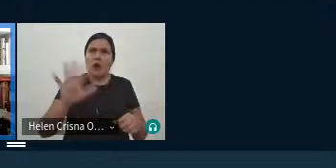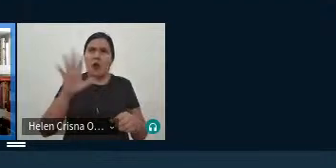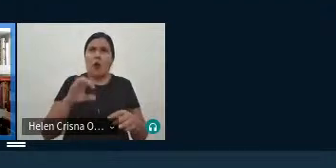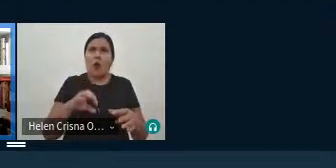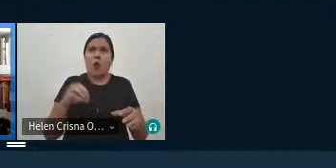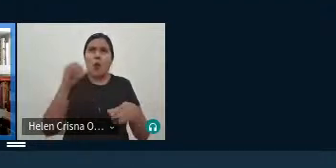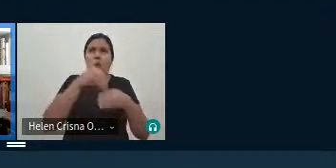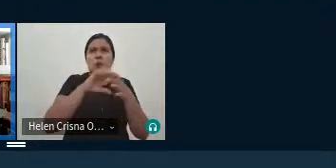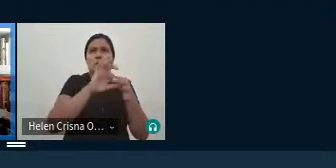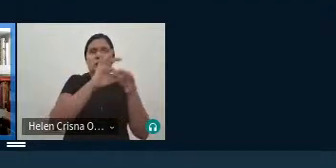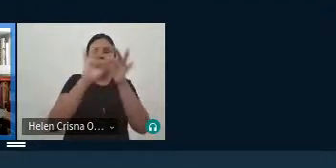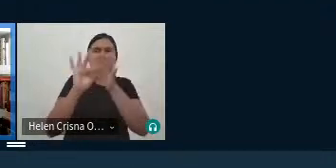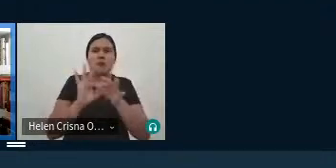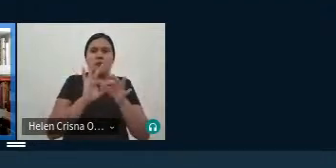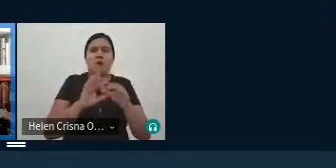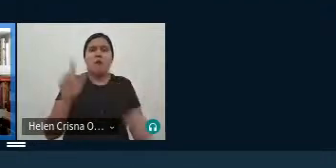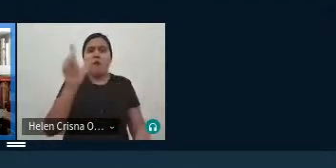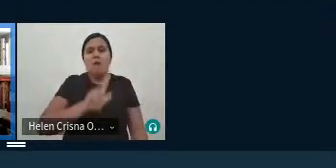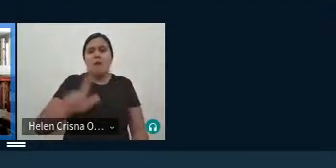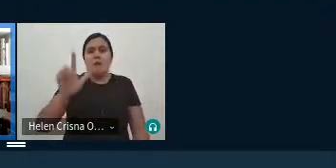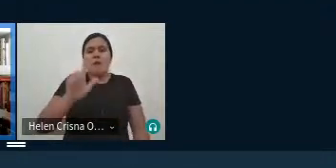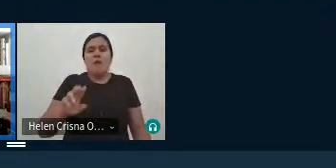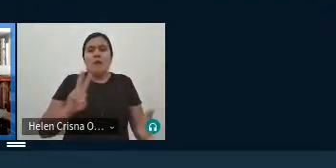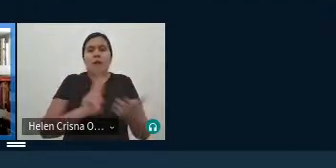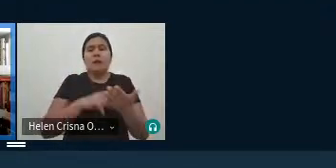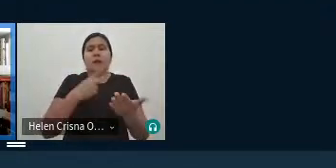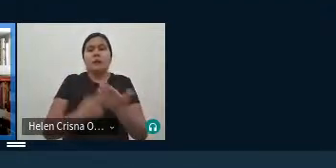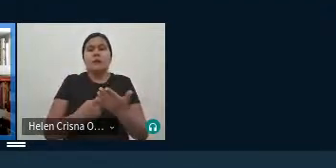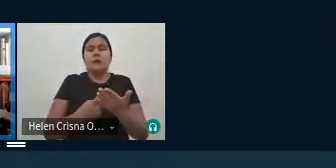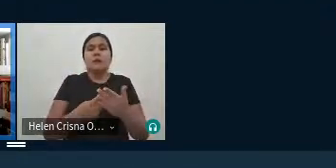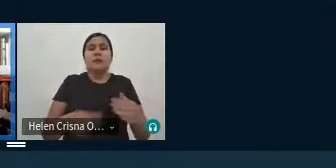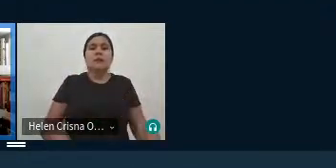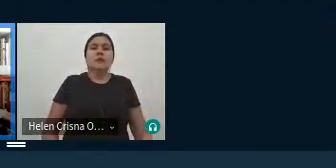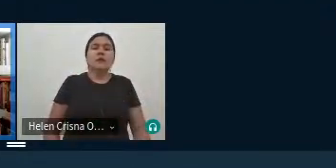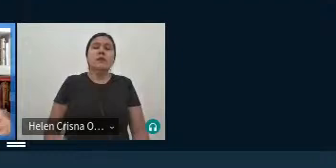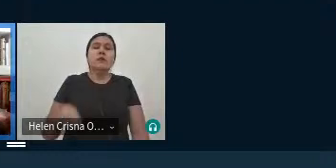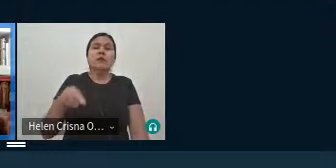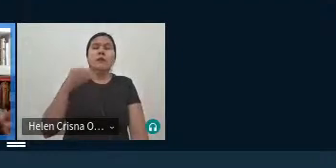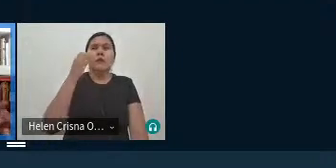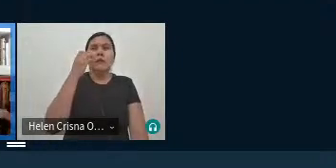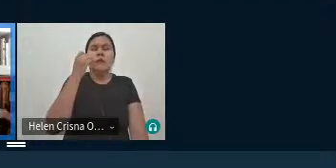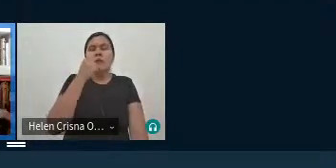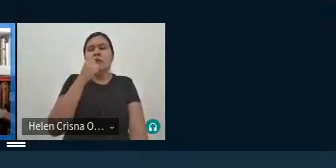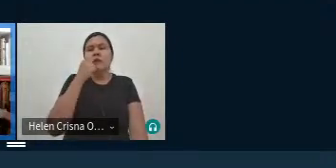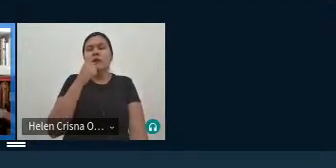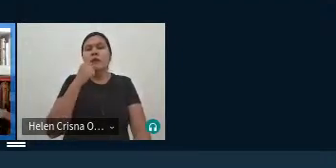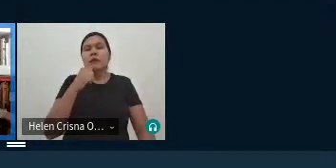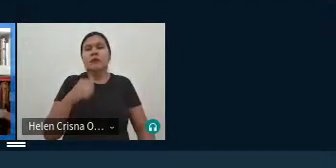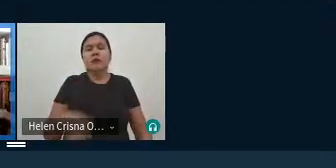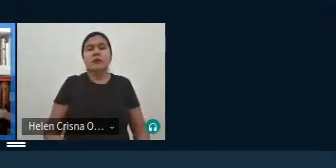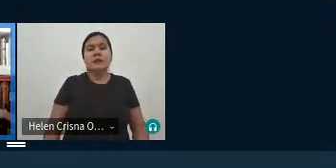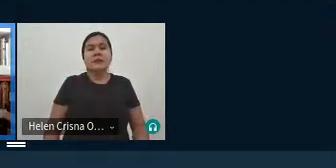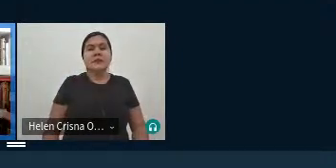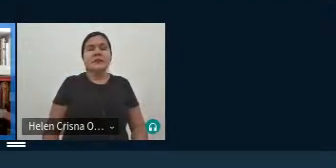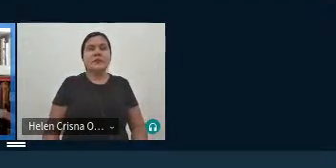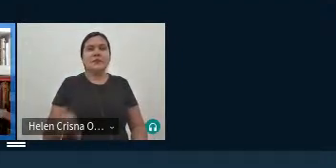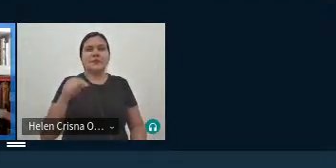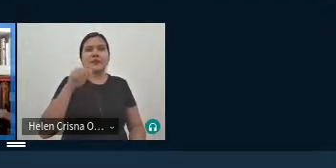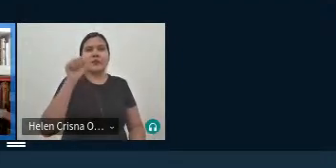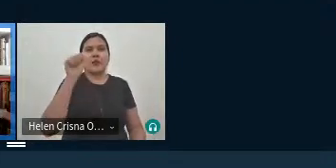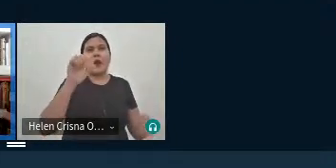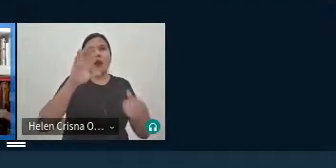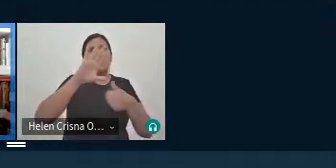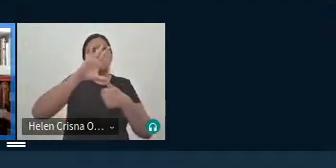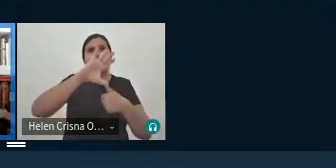contexto né literário e da tradução sobre a marginalidade da mulher especificamente aqui na América Latina